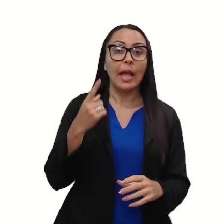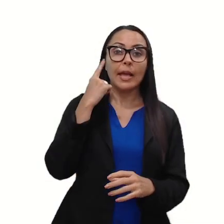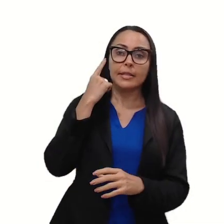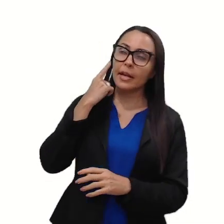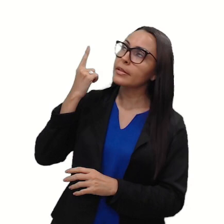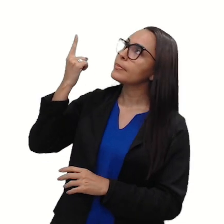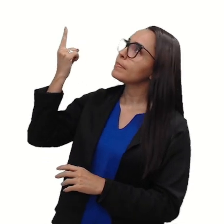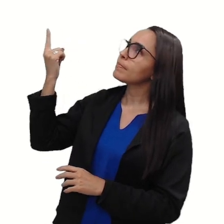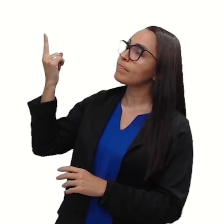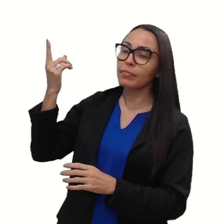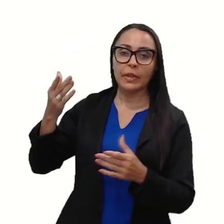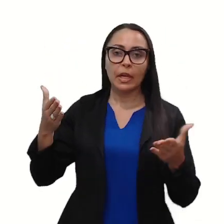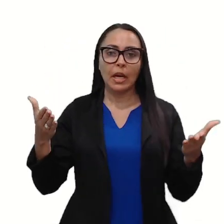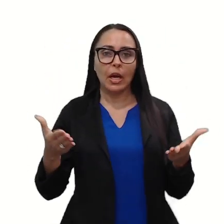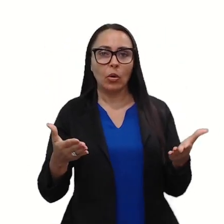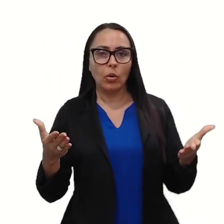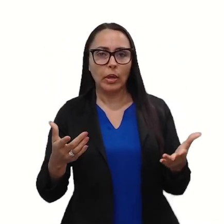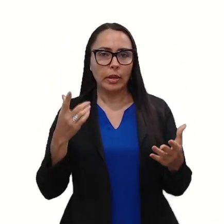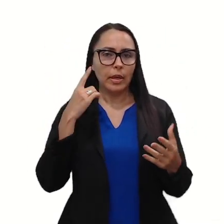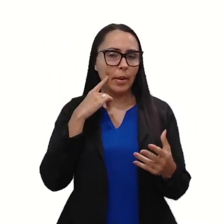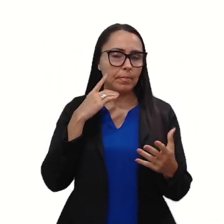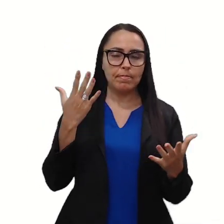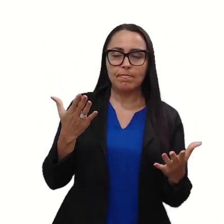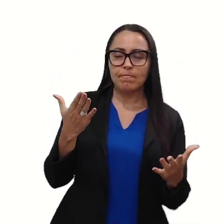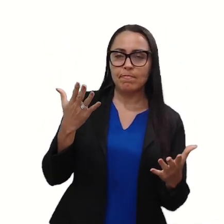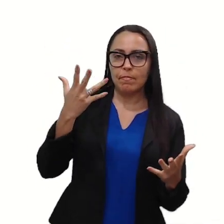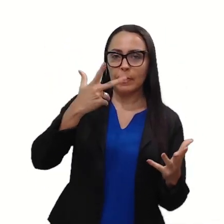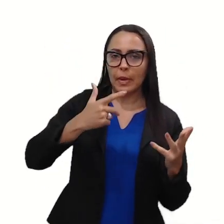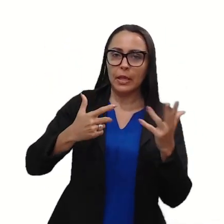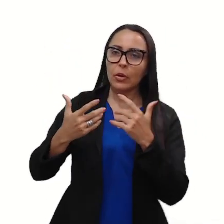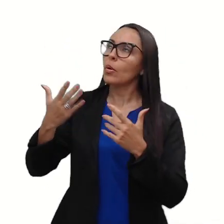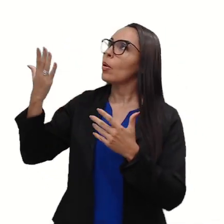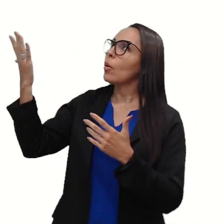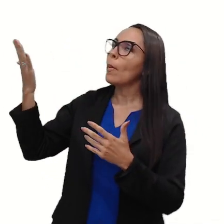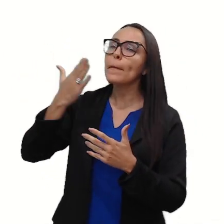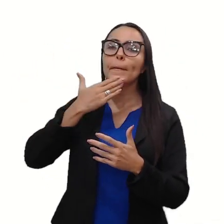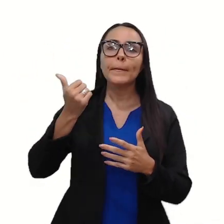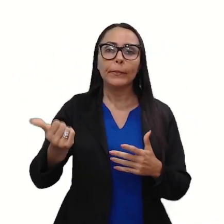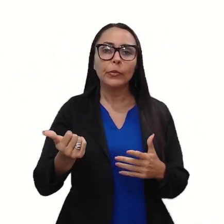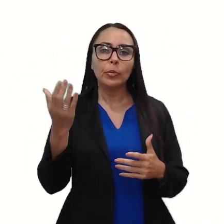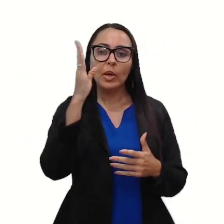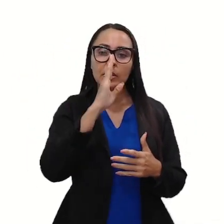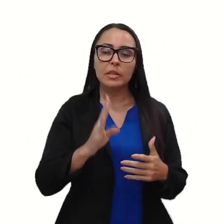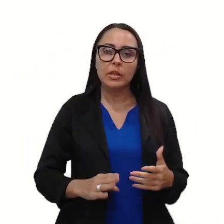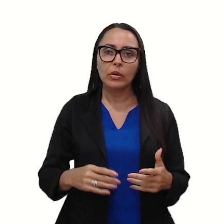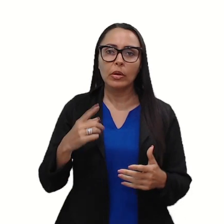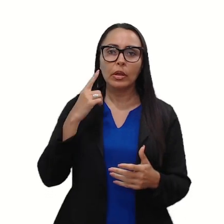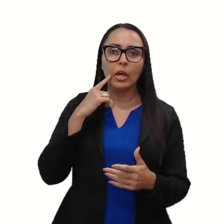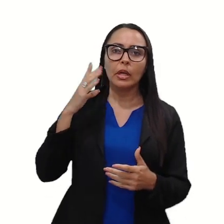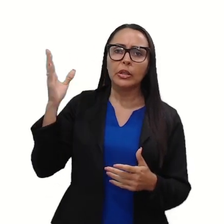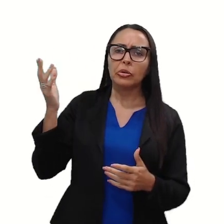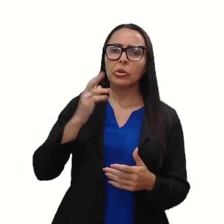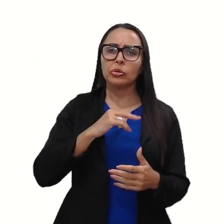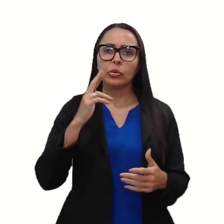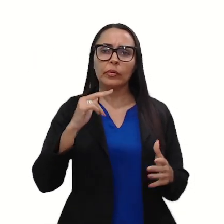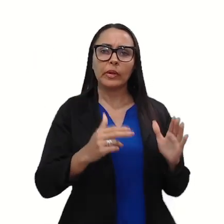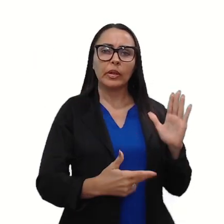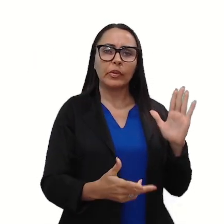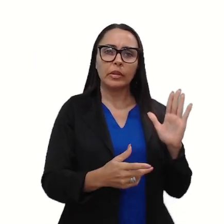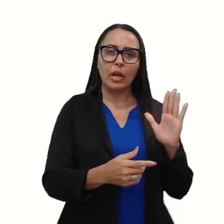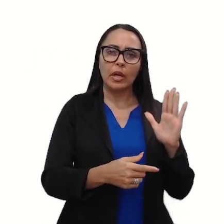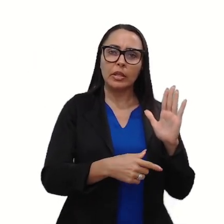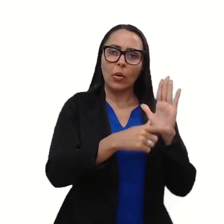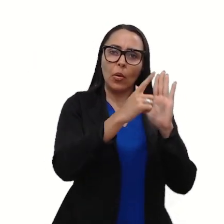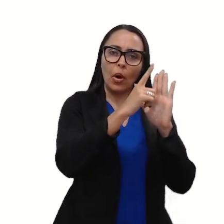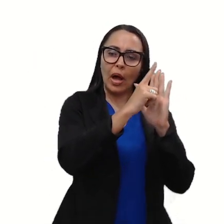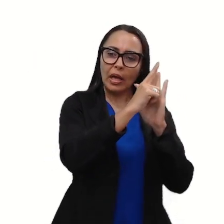ferramenta é a queridinha do Brasil, tá? Folha de verificação ou checklist. Quem aqui nunca fez aquela lista de supermercado?